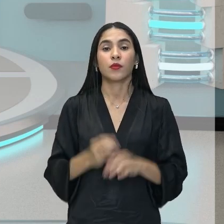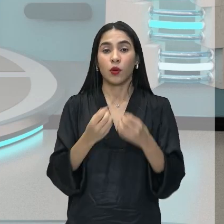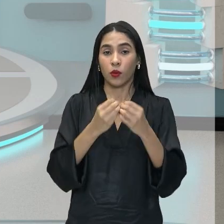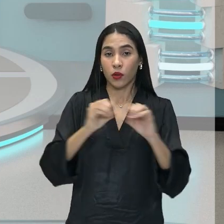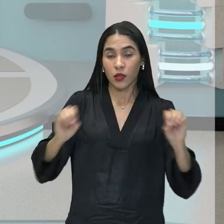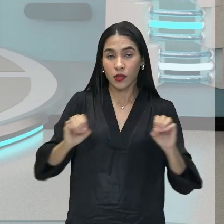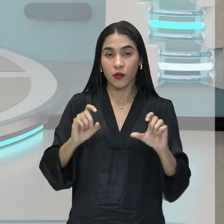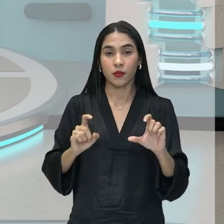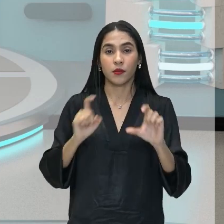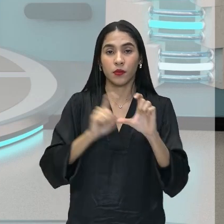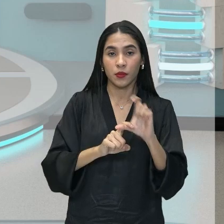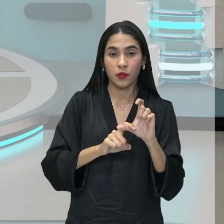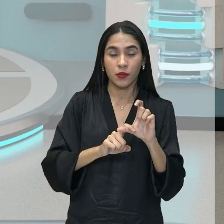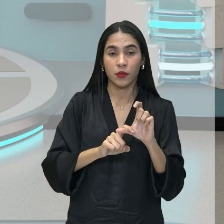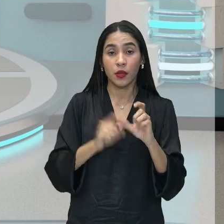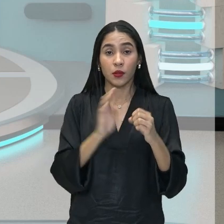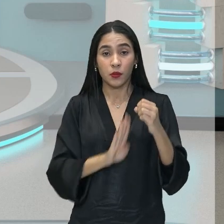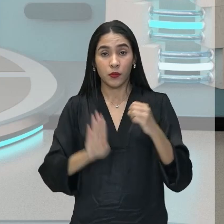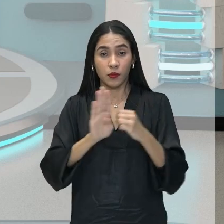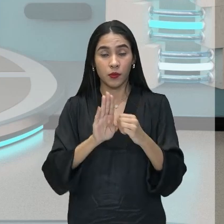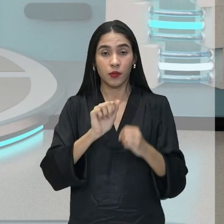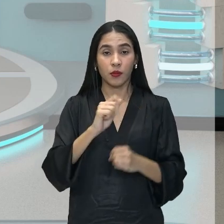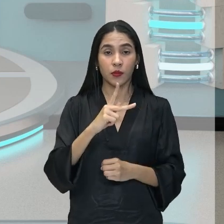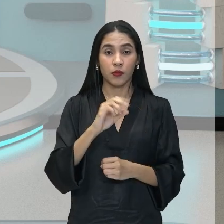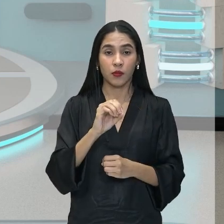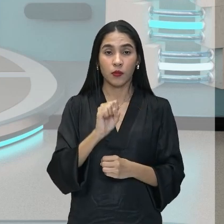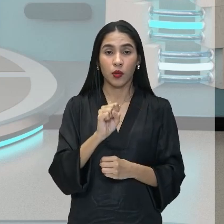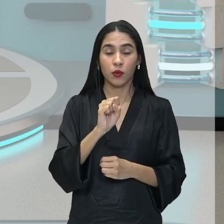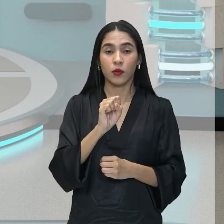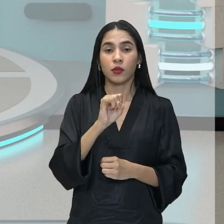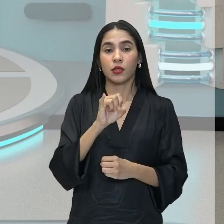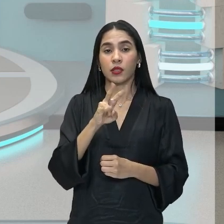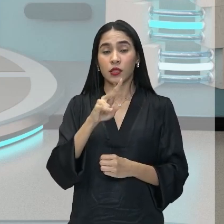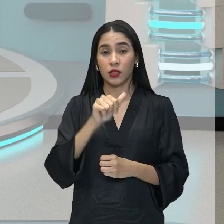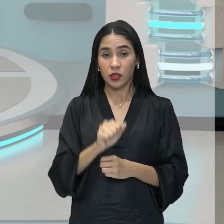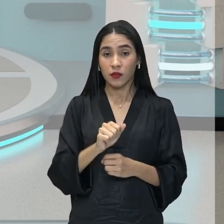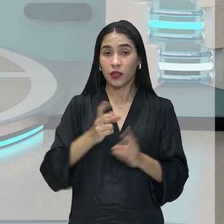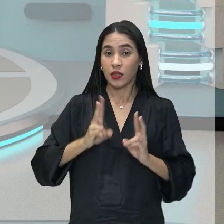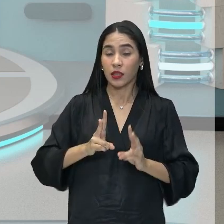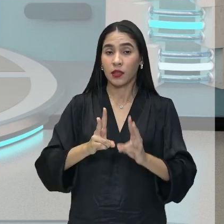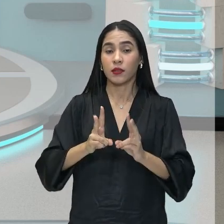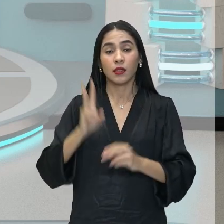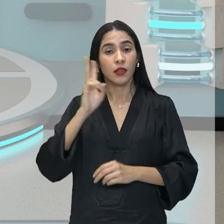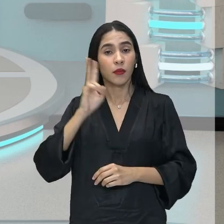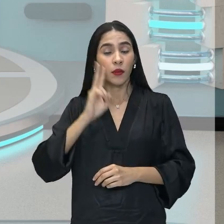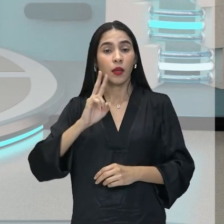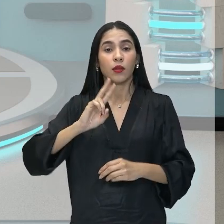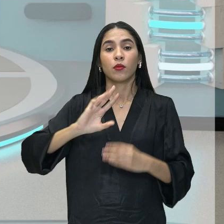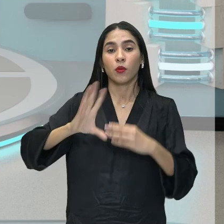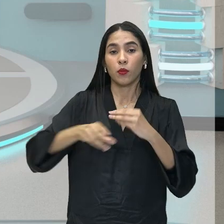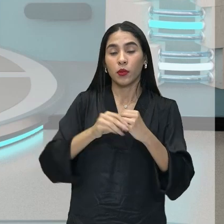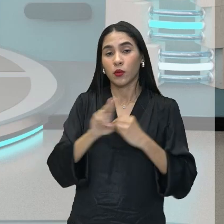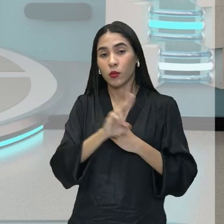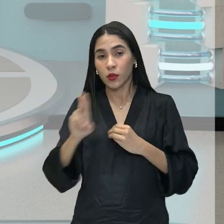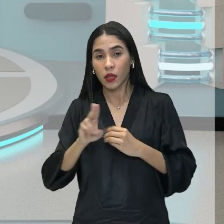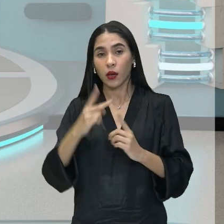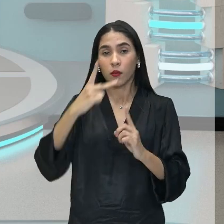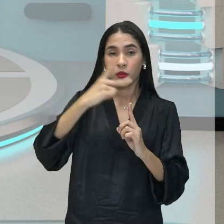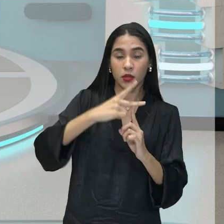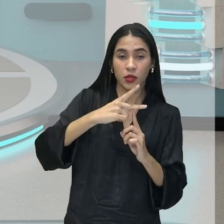subordinada, substantiva, apositiva. Lembrando sempre que complemento nominal, predicativo,